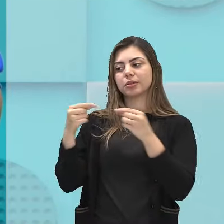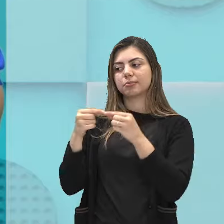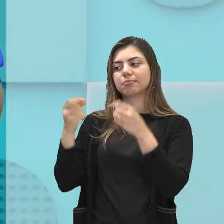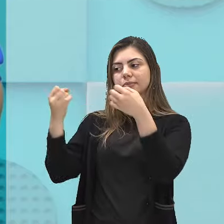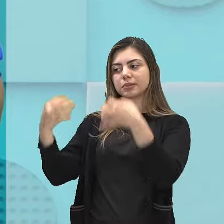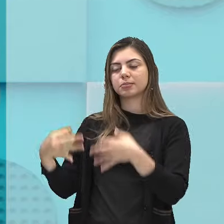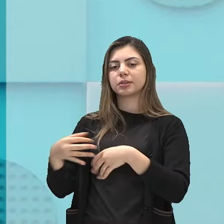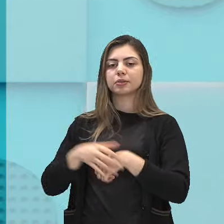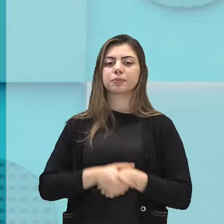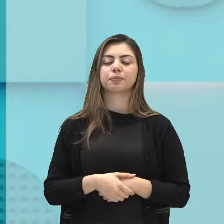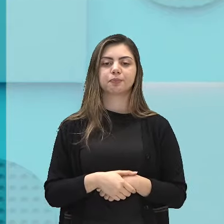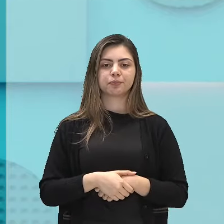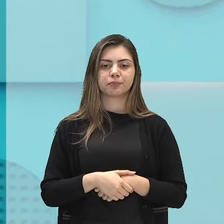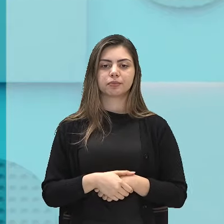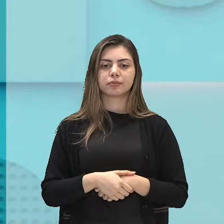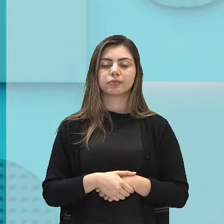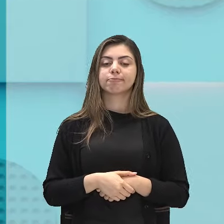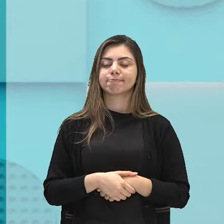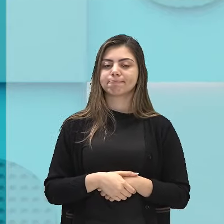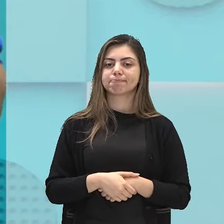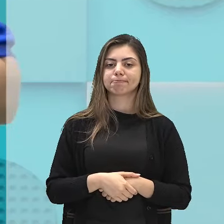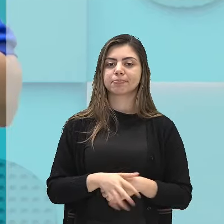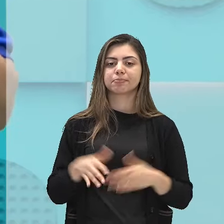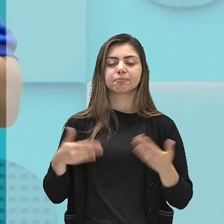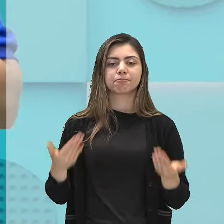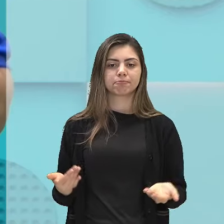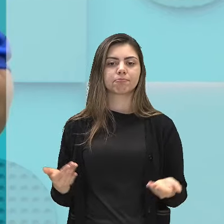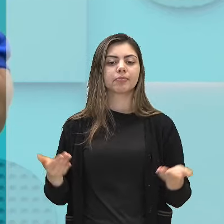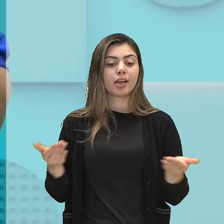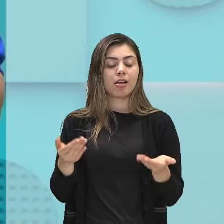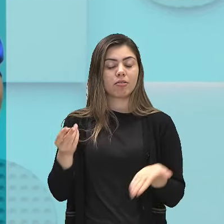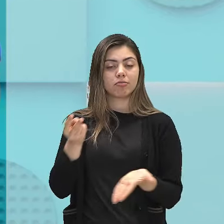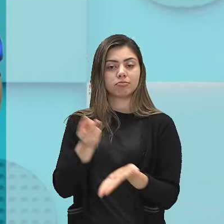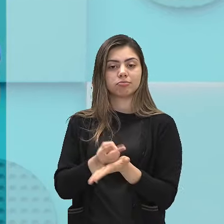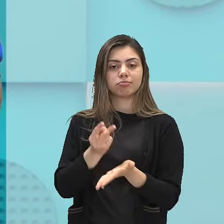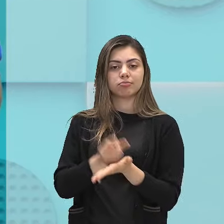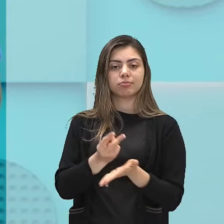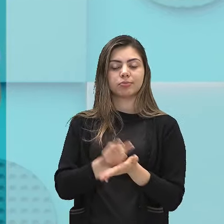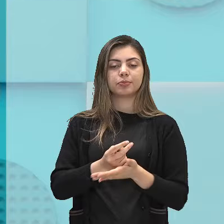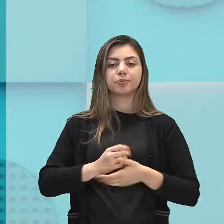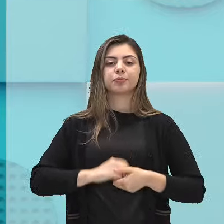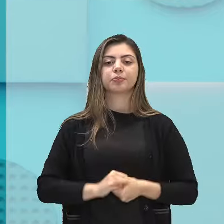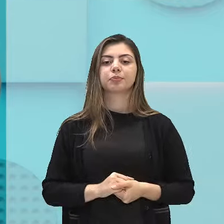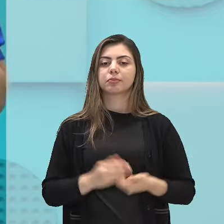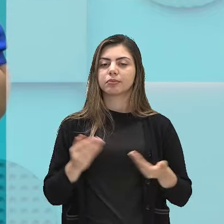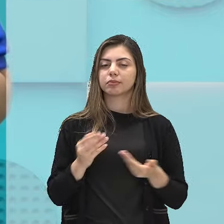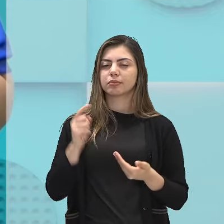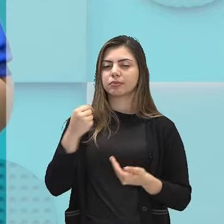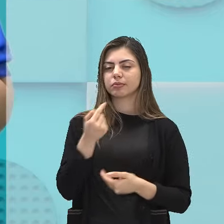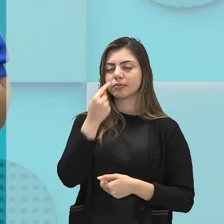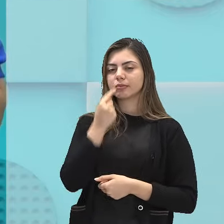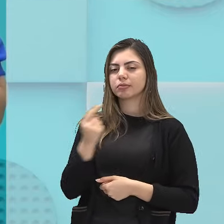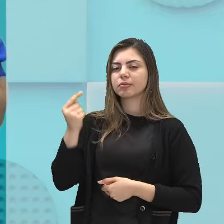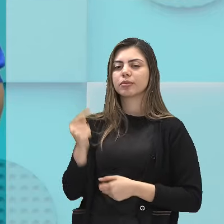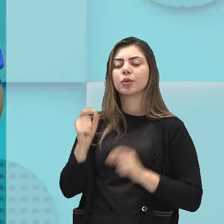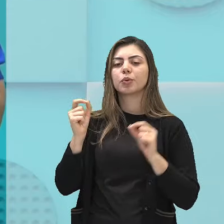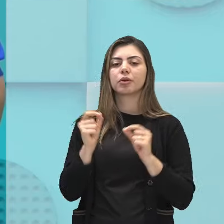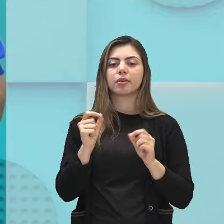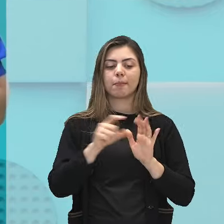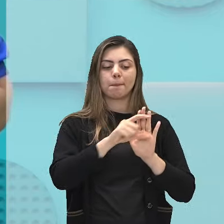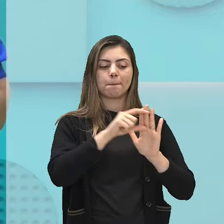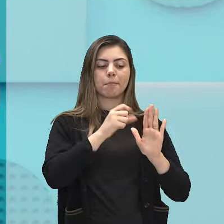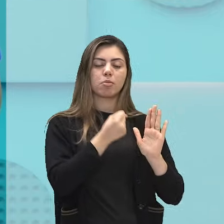amazonense. Bem, continuando, nós vamos ver agora o segundo